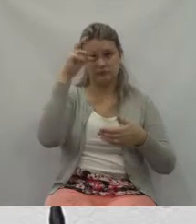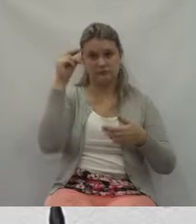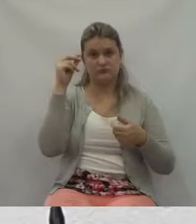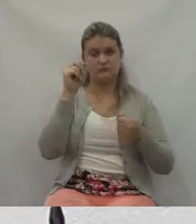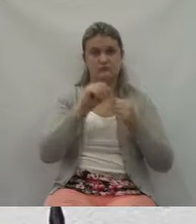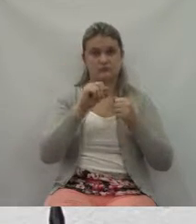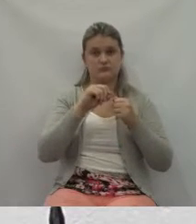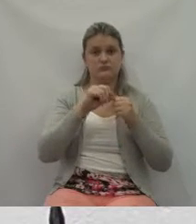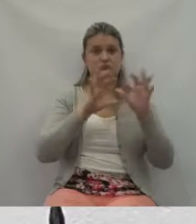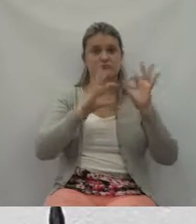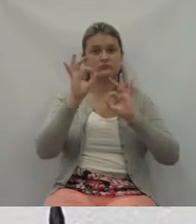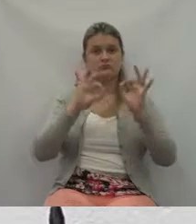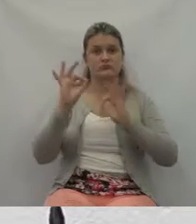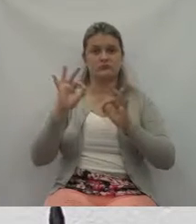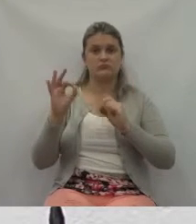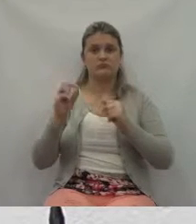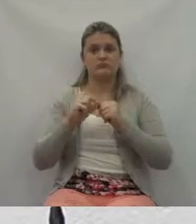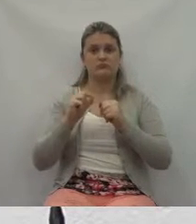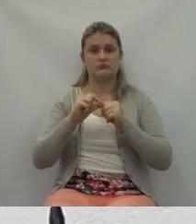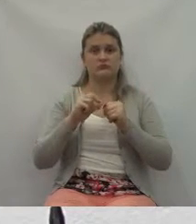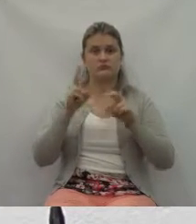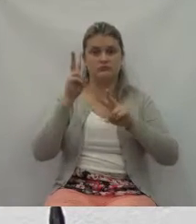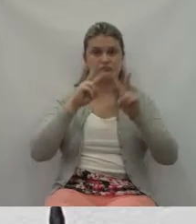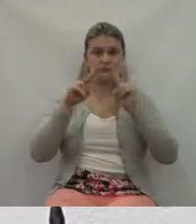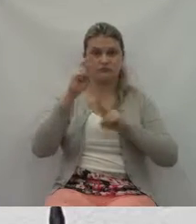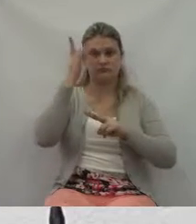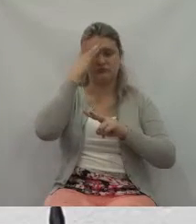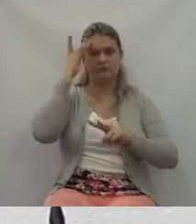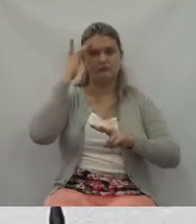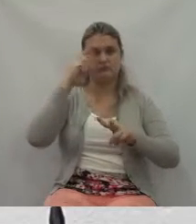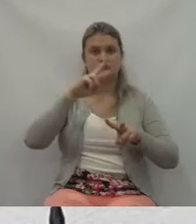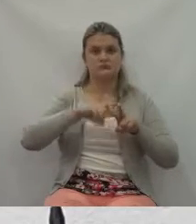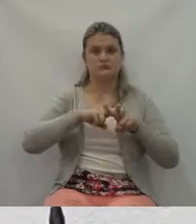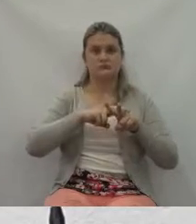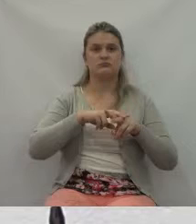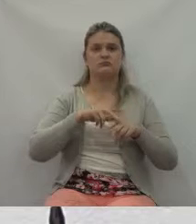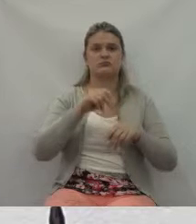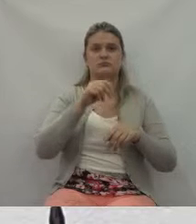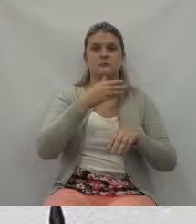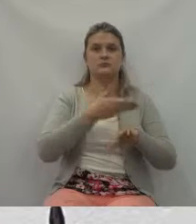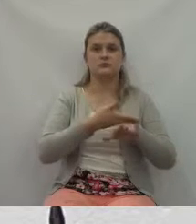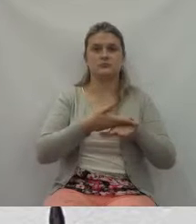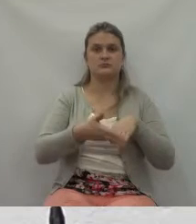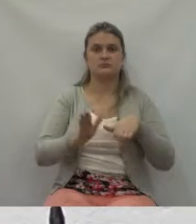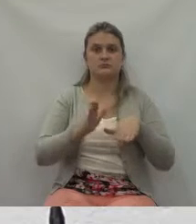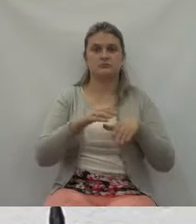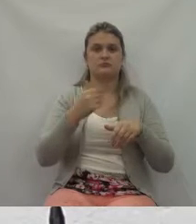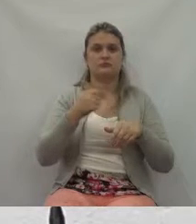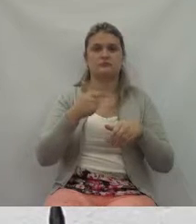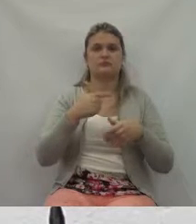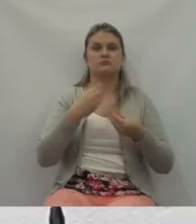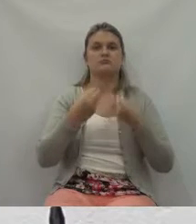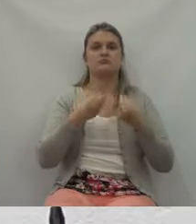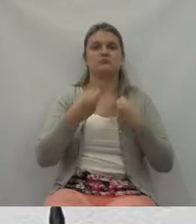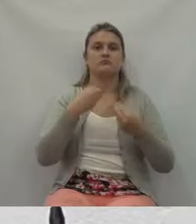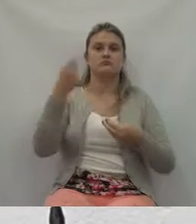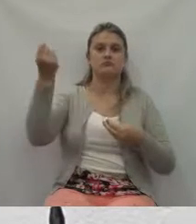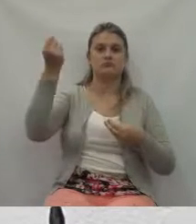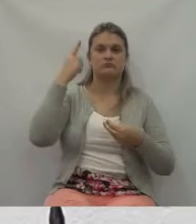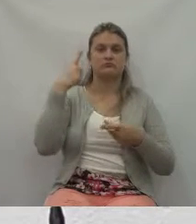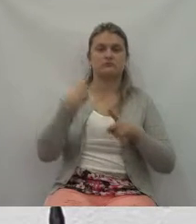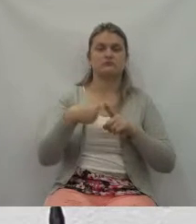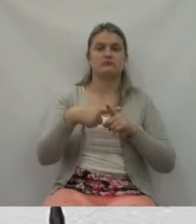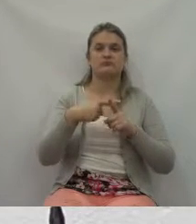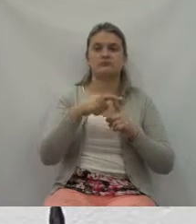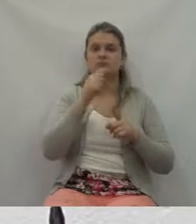aquelas pessoas que estavam lá presas, brancas, como uma folha de papel sulfite, né, por mais que seja uma pessoa